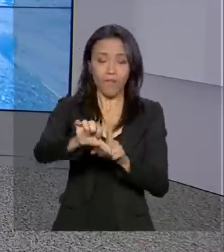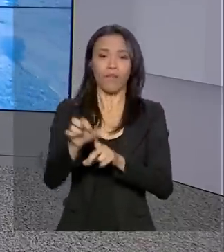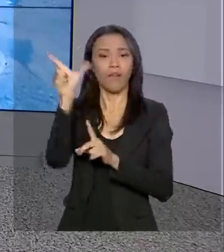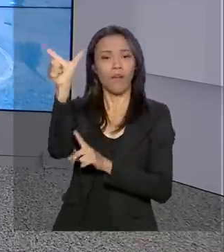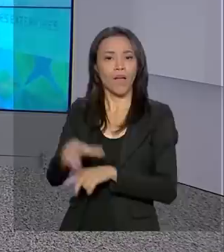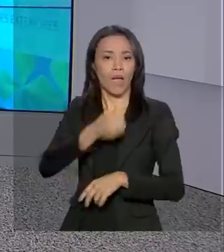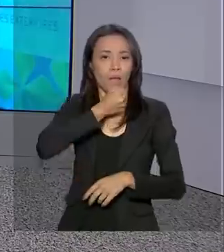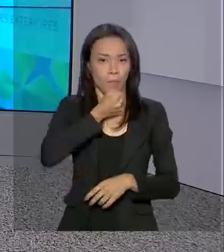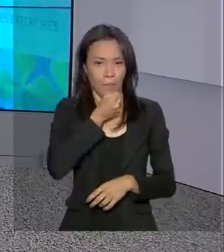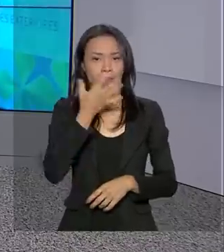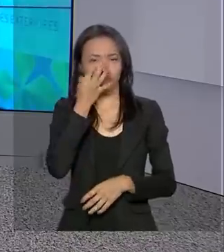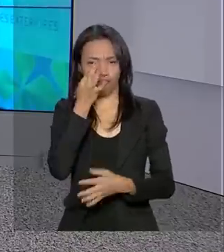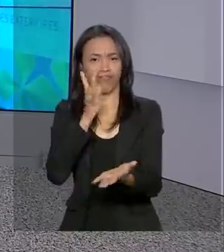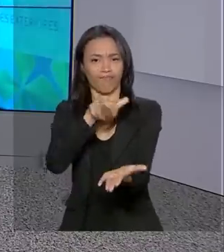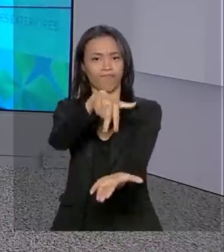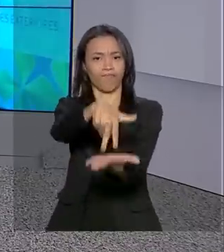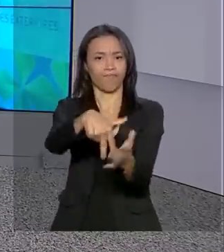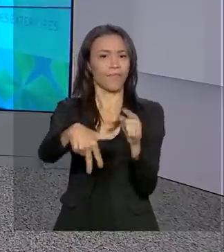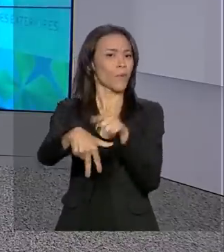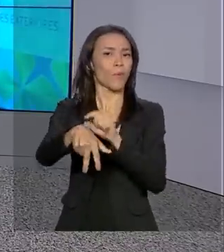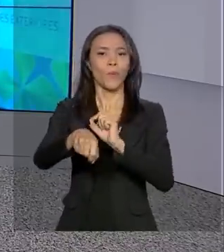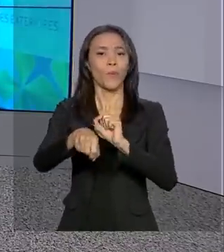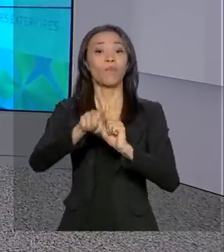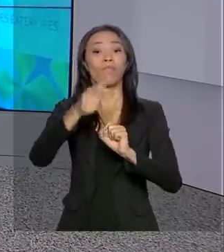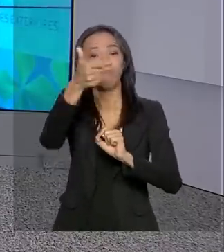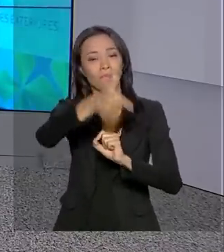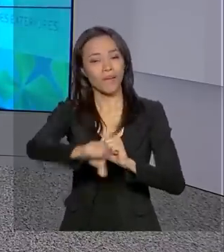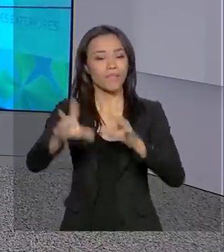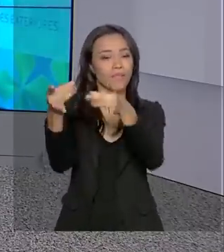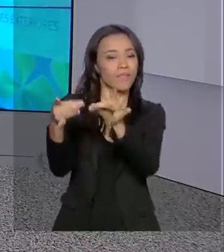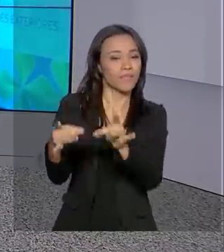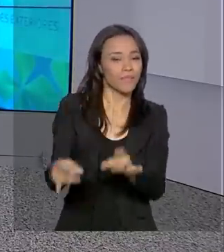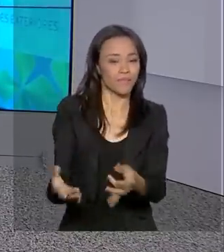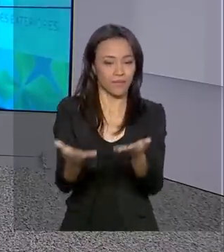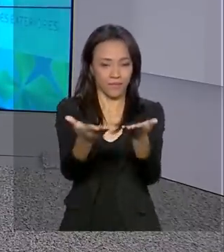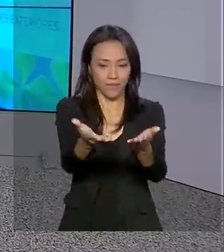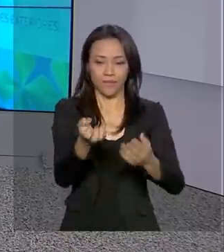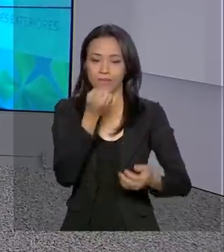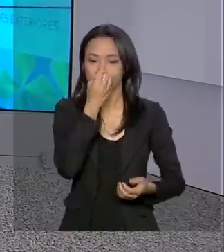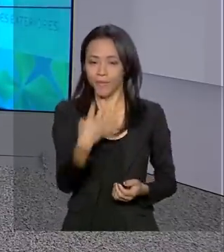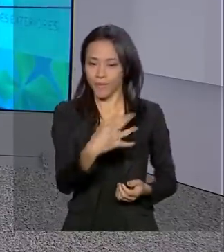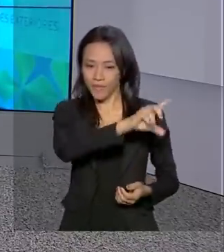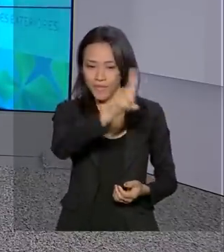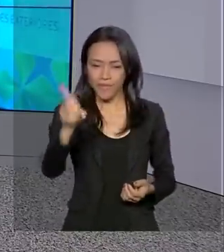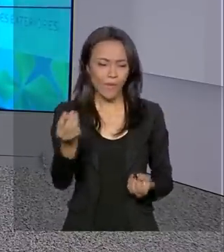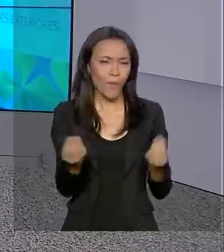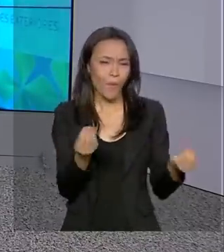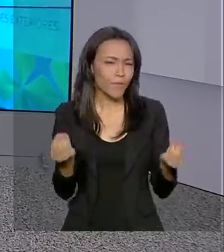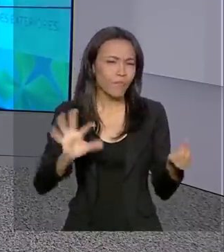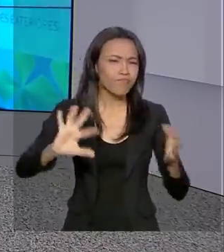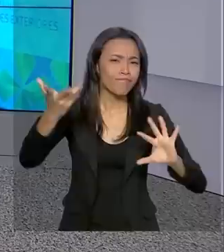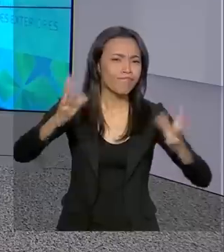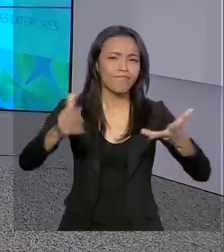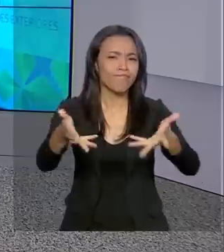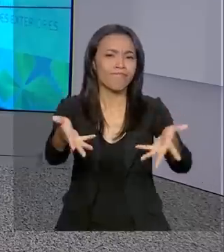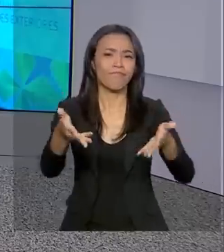Ferraz está lá no local e traz ao vivo para a gente os detalhes. Bom dia, Ricardo. Como é que está o movimento por aí?